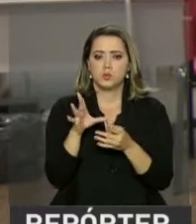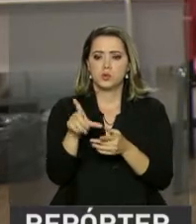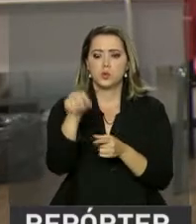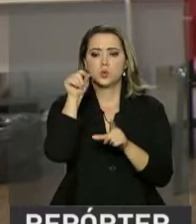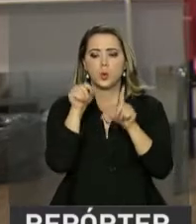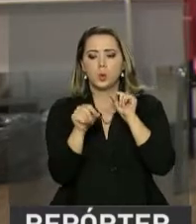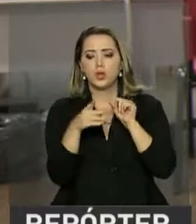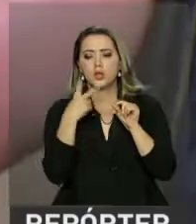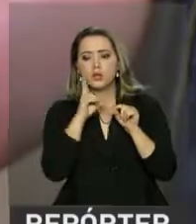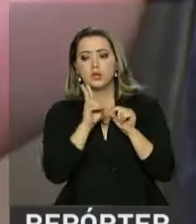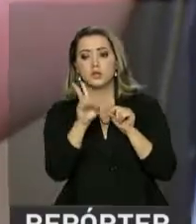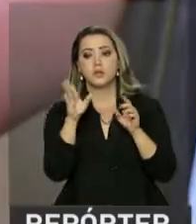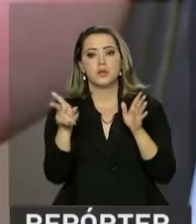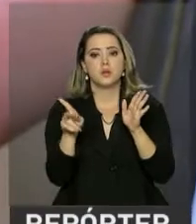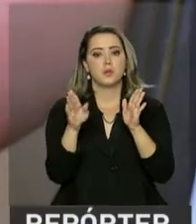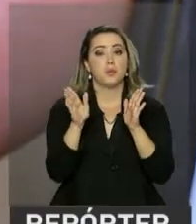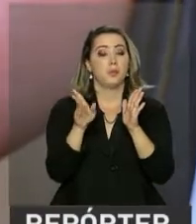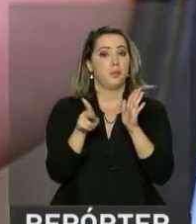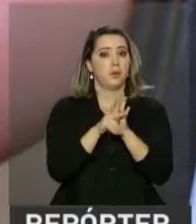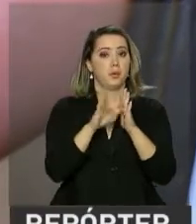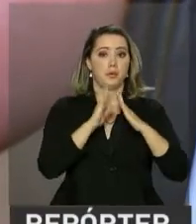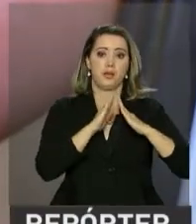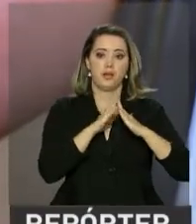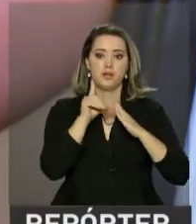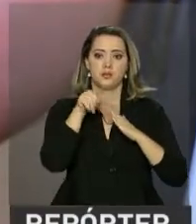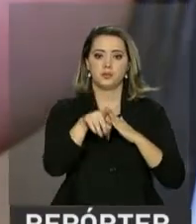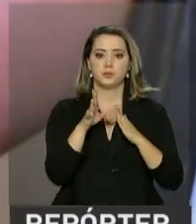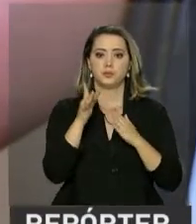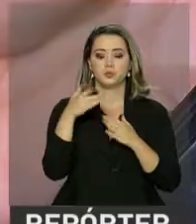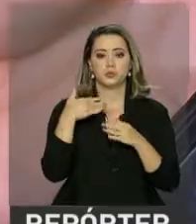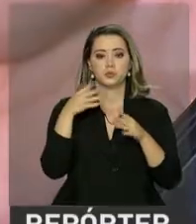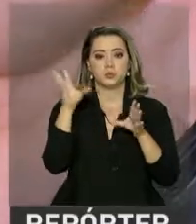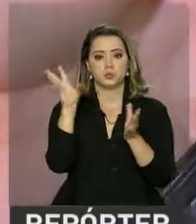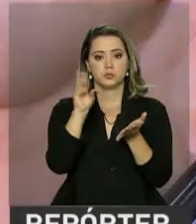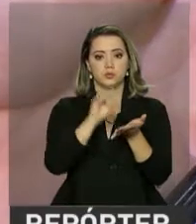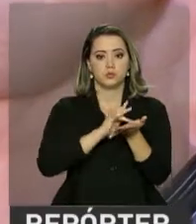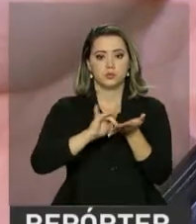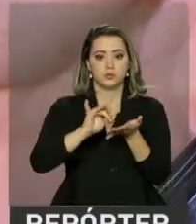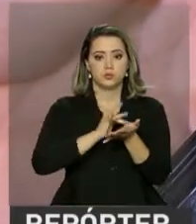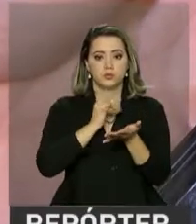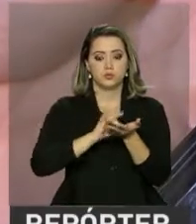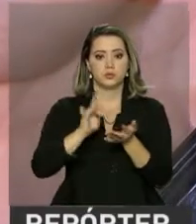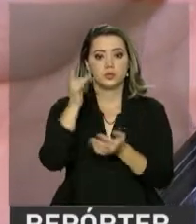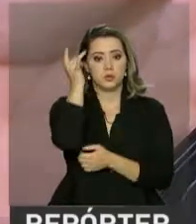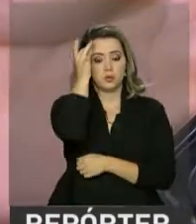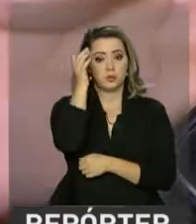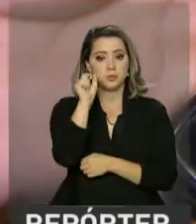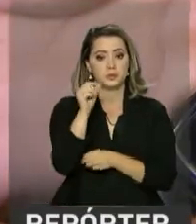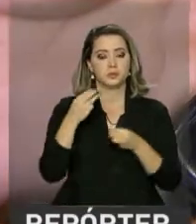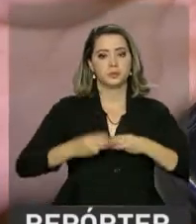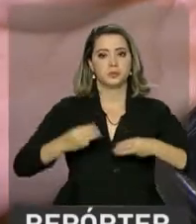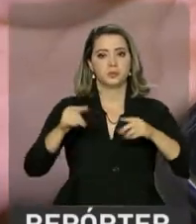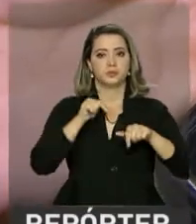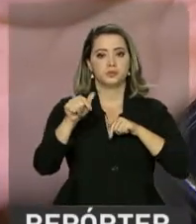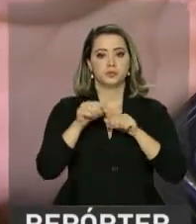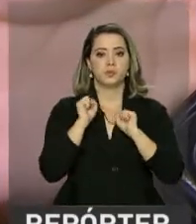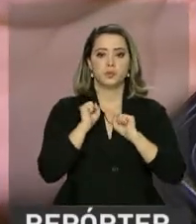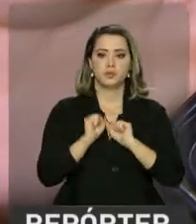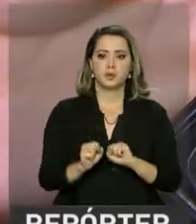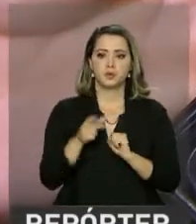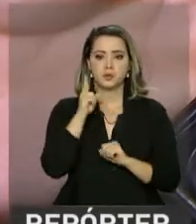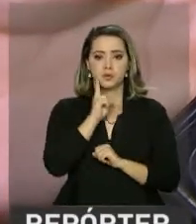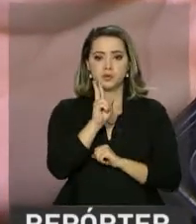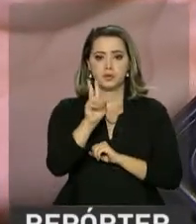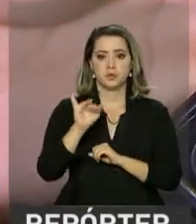sem sair de casa. Elenilde baixou o aplicativo Cinefácil, desenvolvido pelo Ministério do Trabalho, que permite